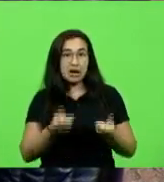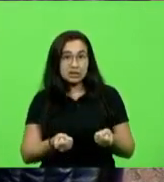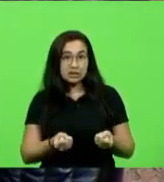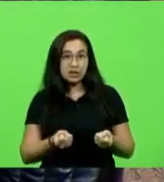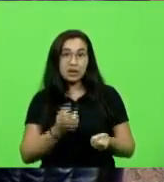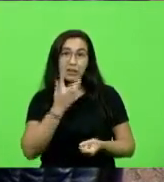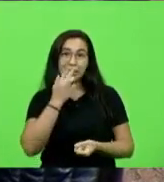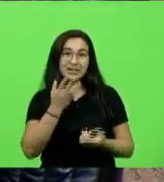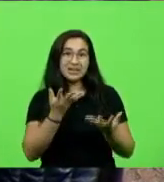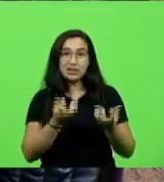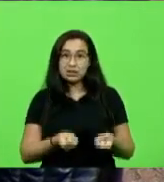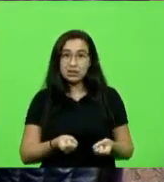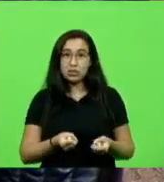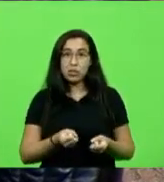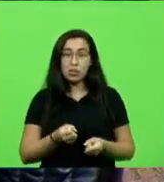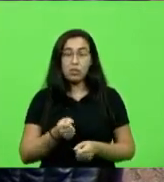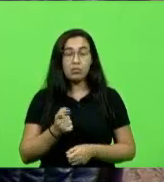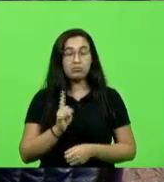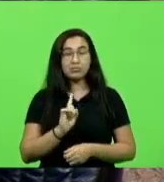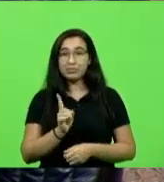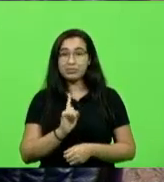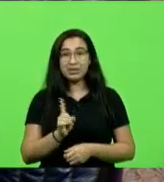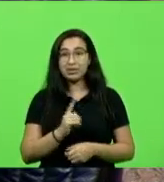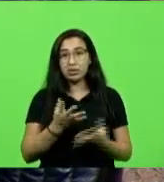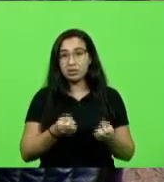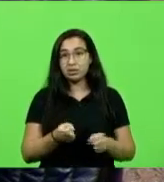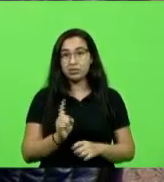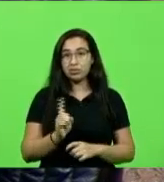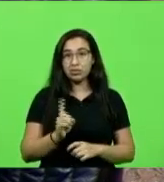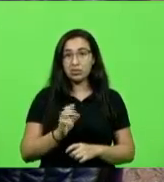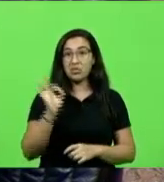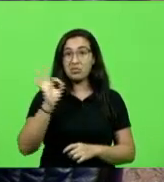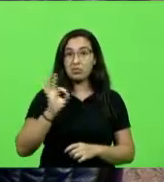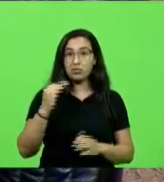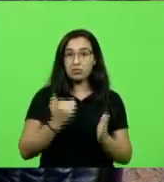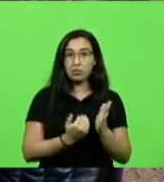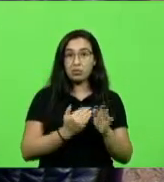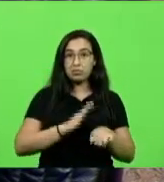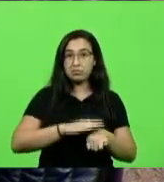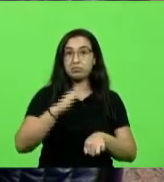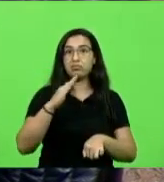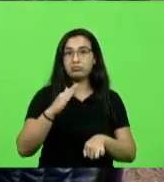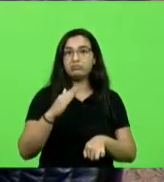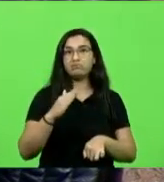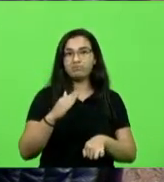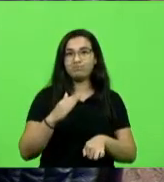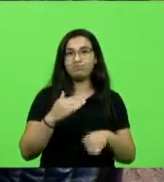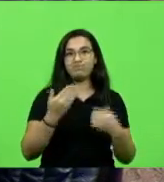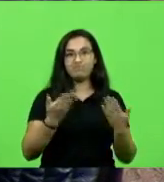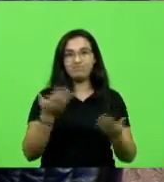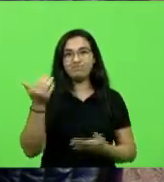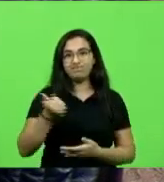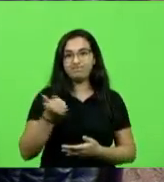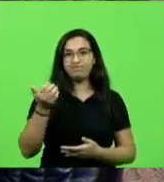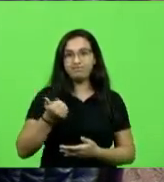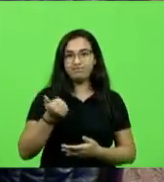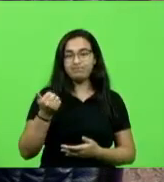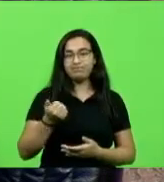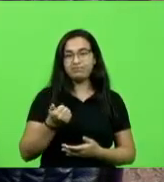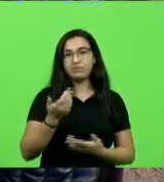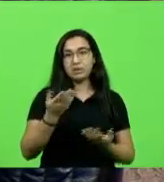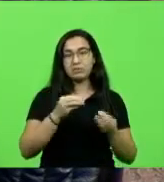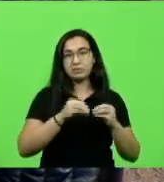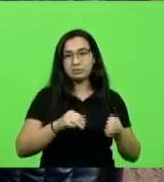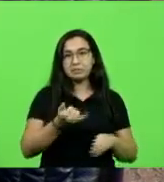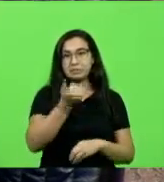um empréstimo consignado com juros exorbitantes e os nossos aposentados estão sendo lesados por